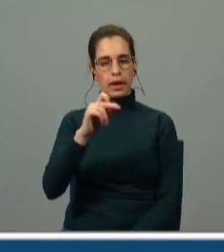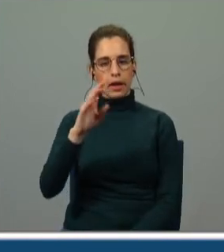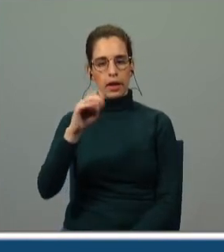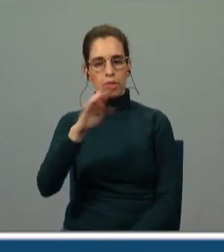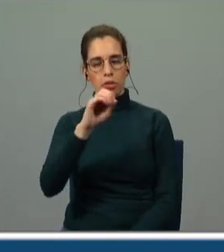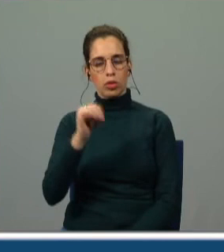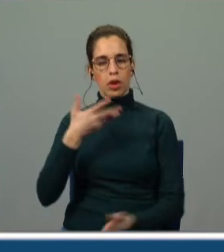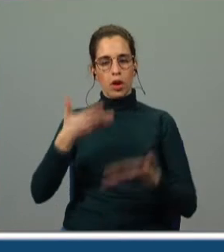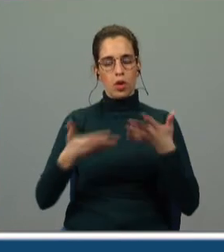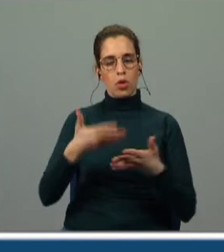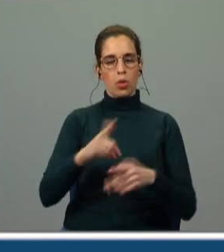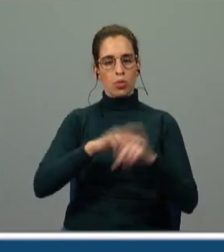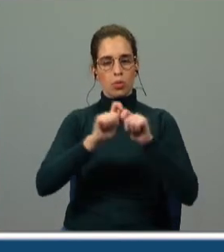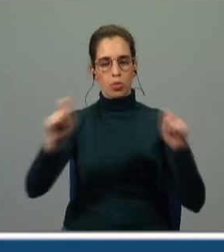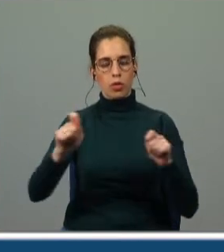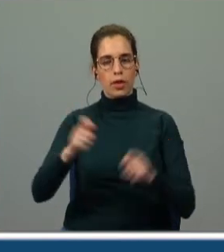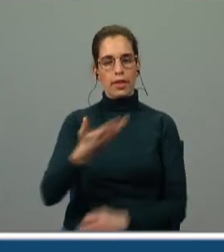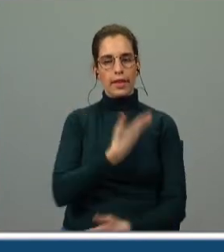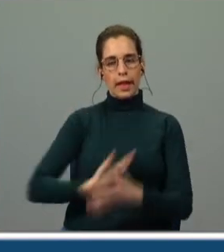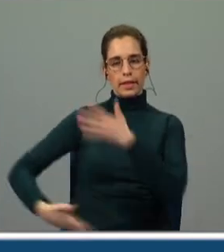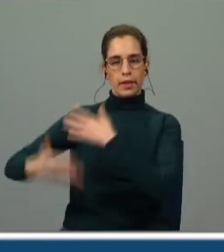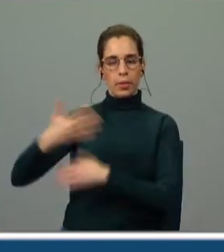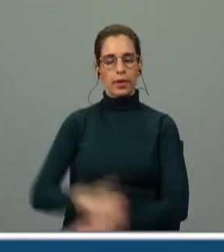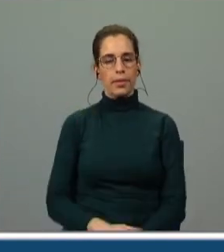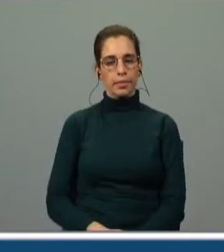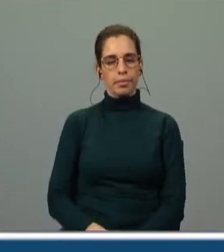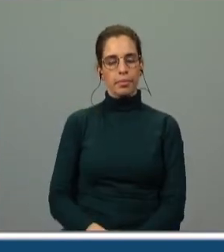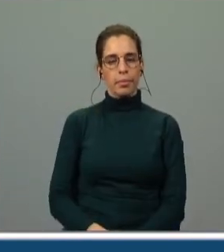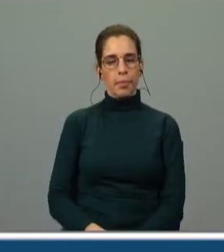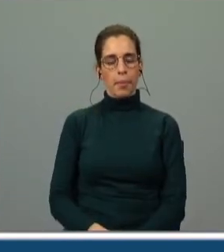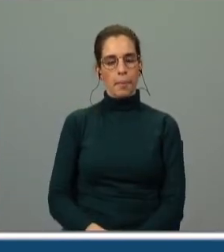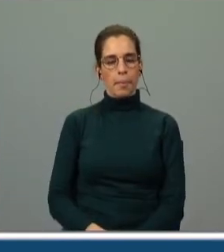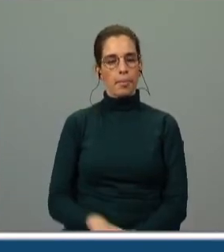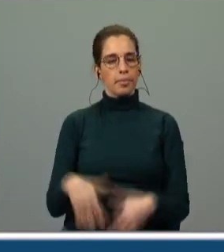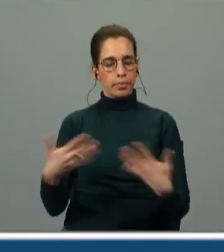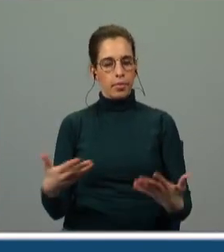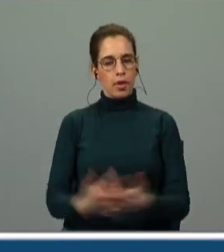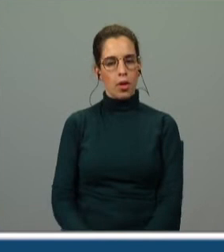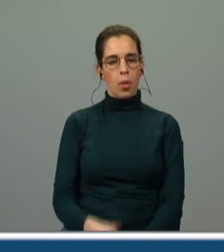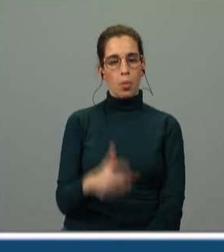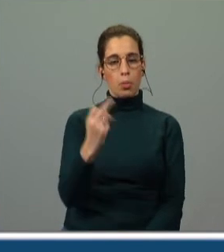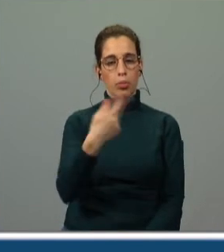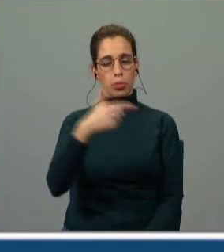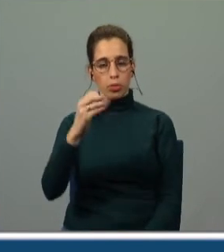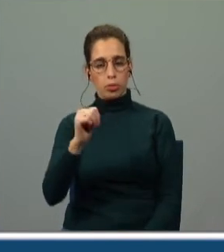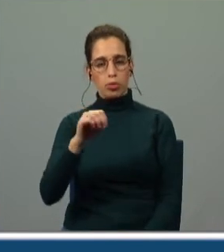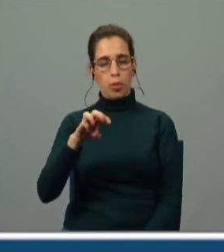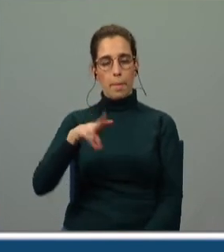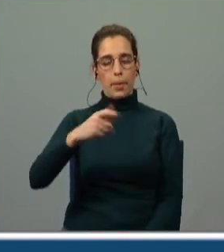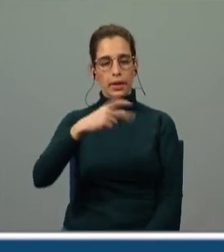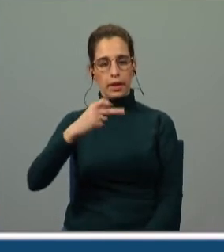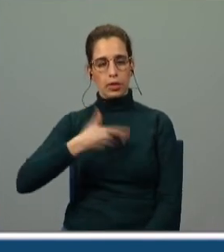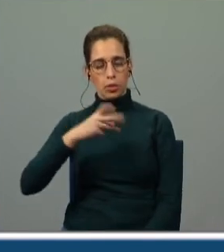Inês é comparada com um episódio da antiguidade clássica e os brutos matadores férvidos e herosos